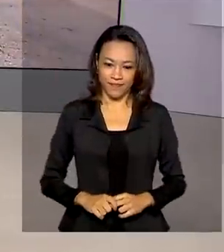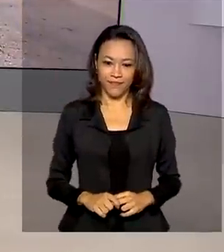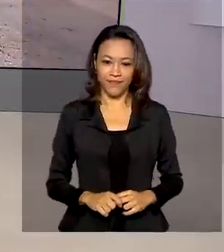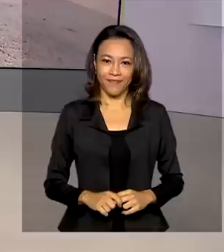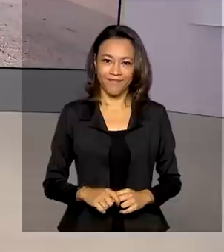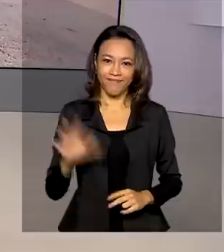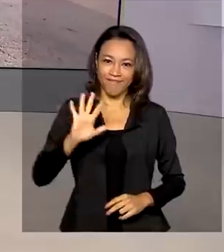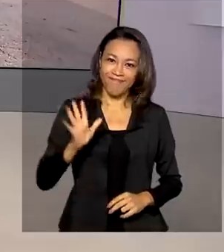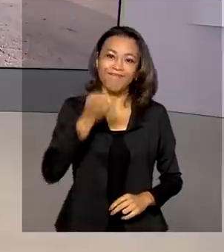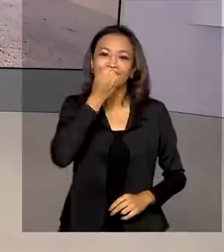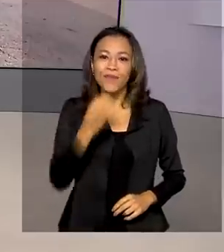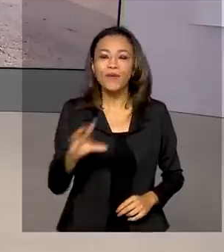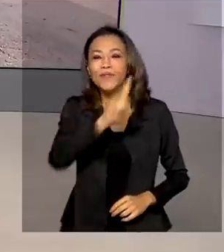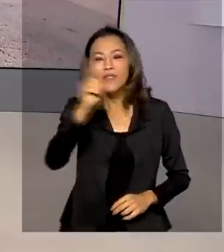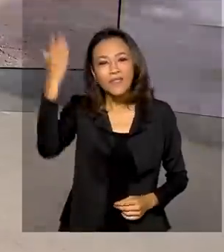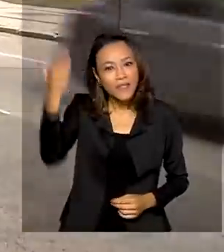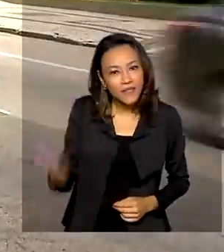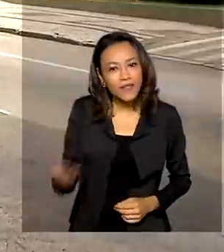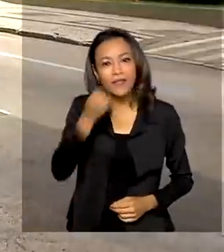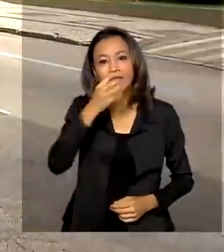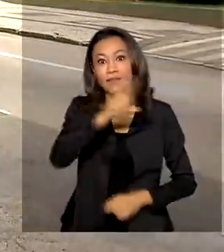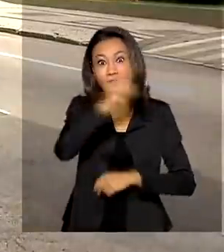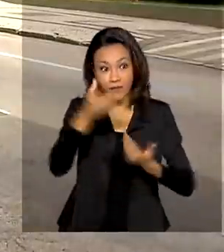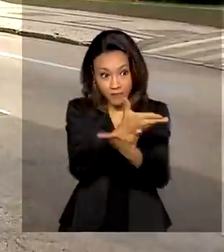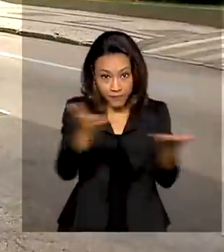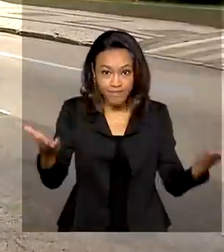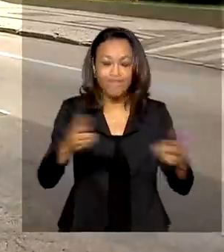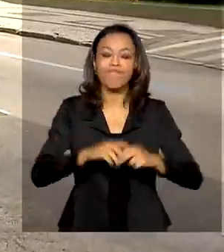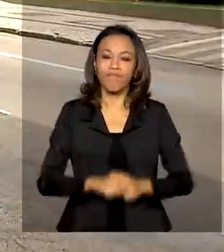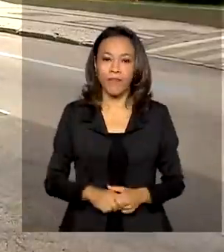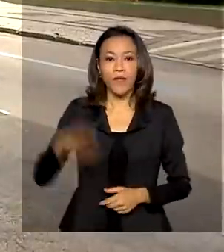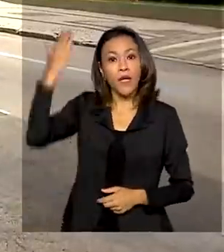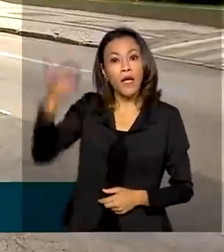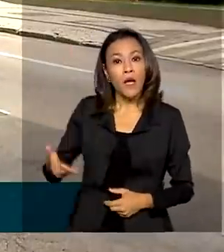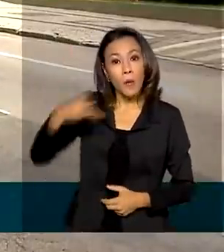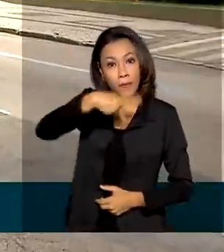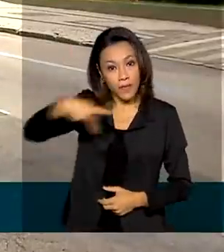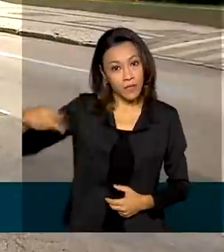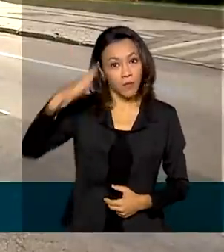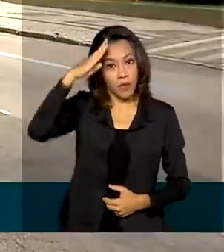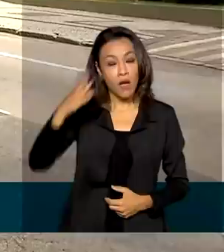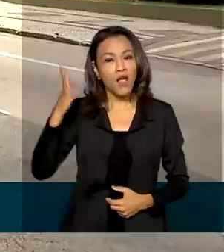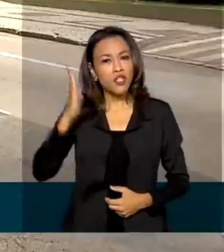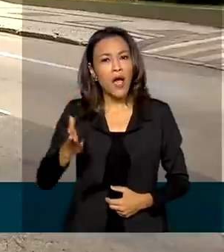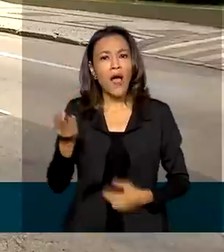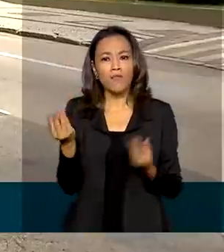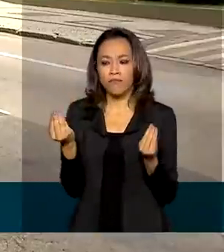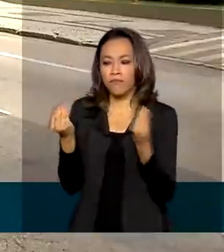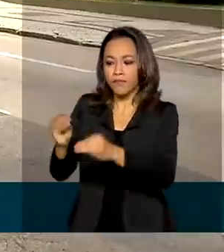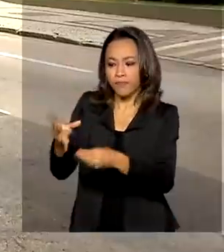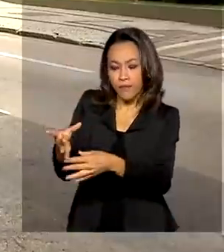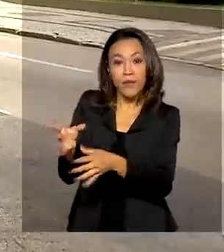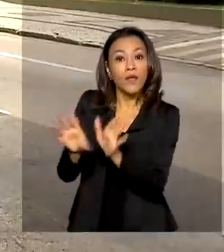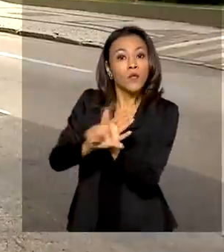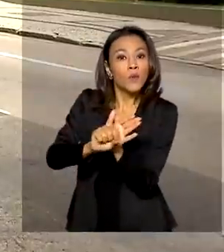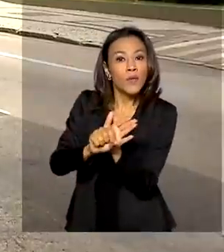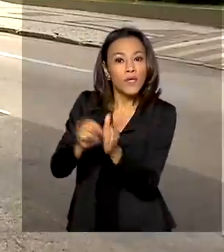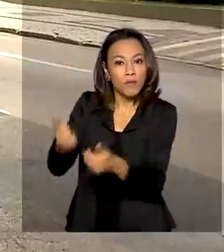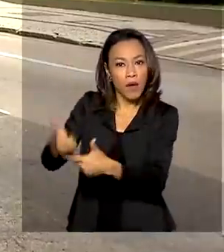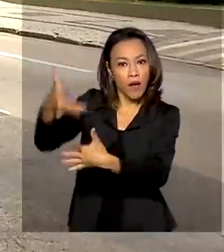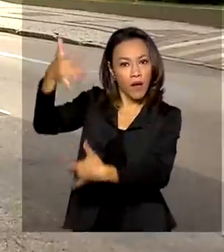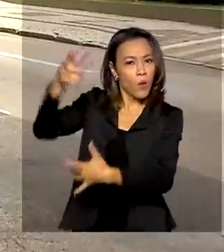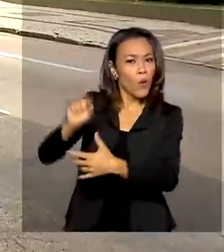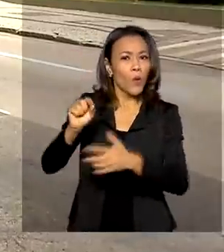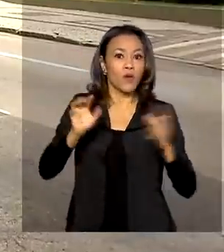Oi, Renata. Bom dia para você. Bom dia a todos. O presidente Jair Bolsonaro anunciou pelo Twitter que vai amanhã ao Acre acompanhado do